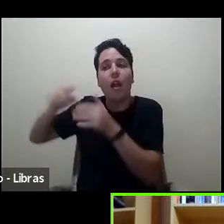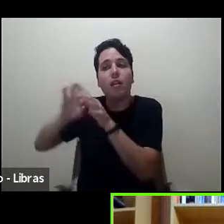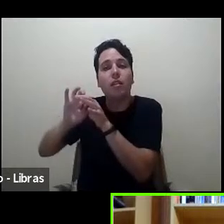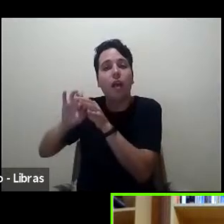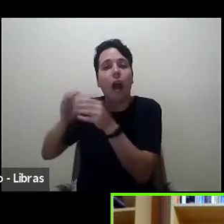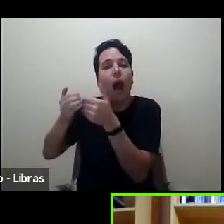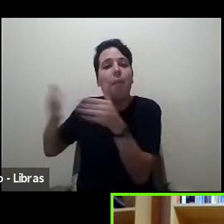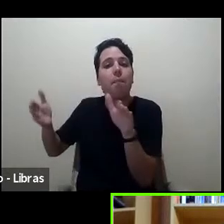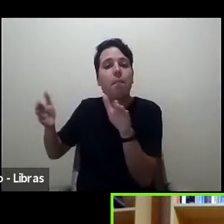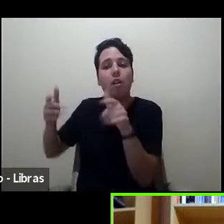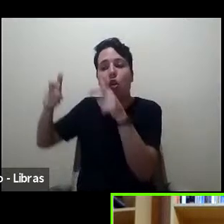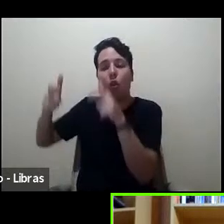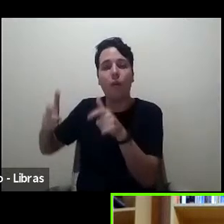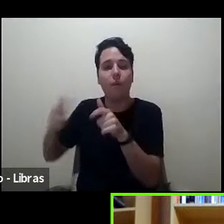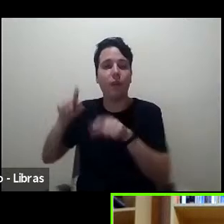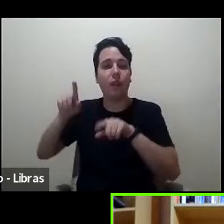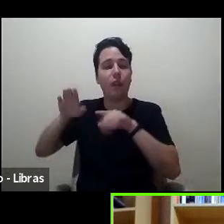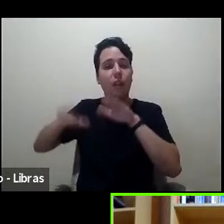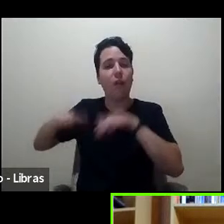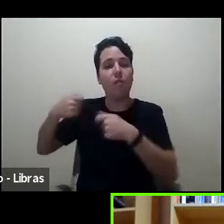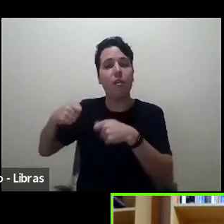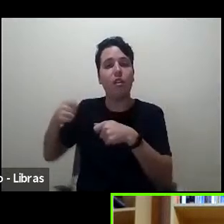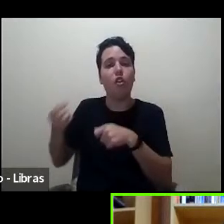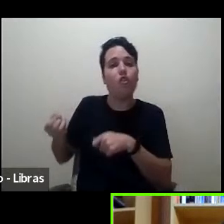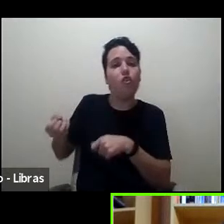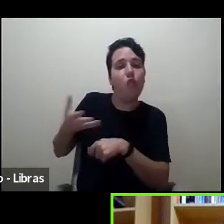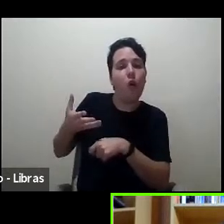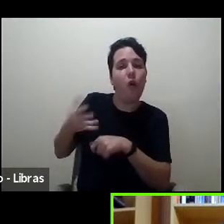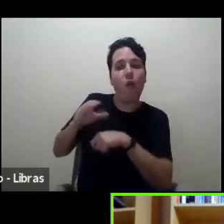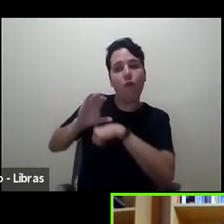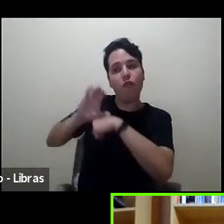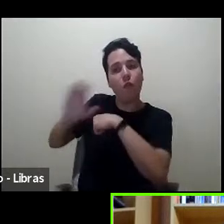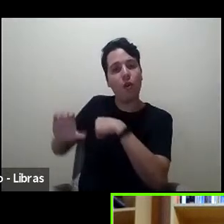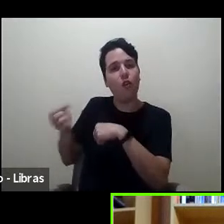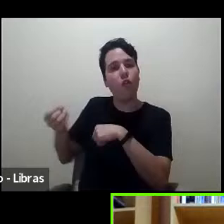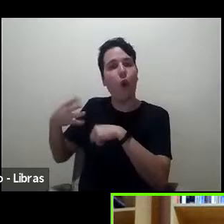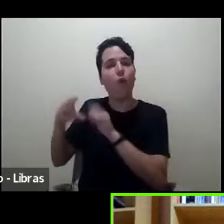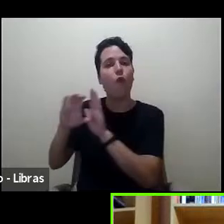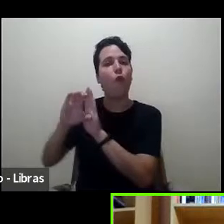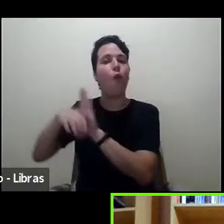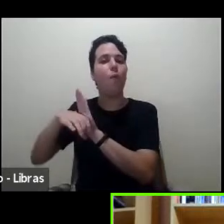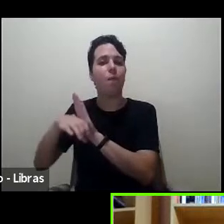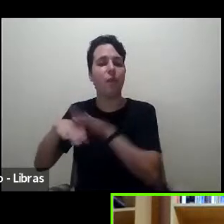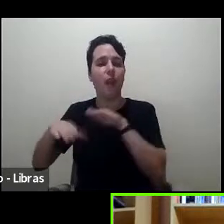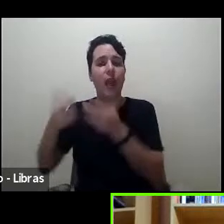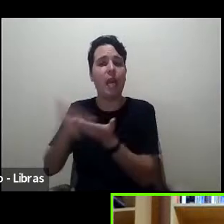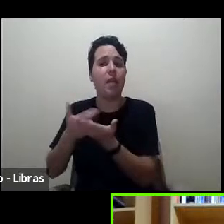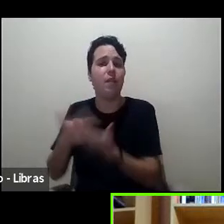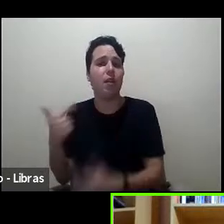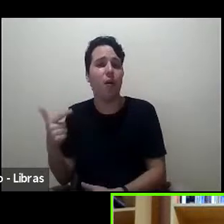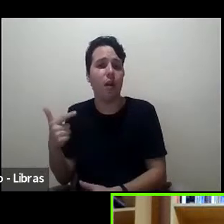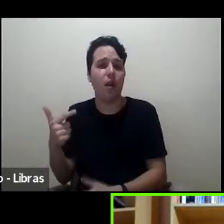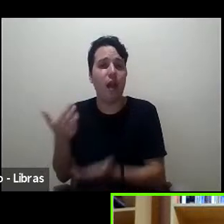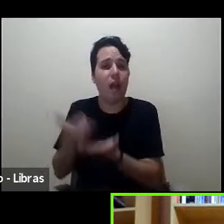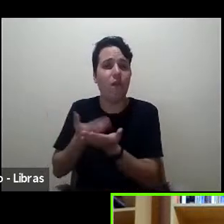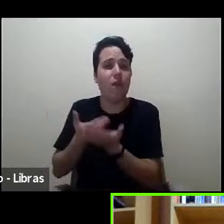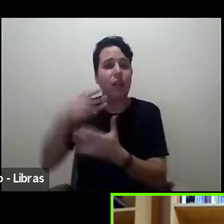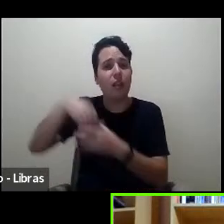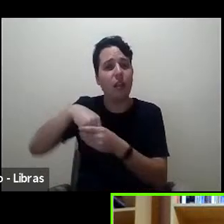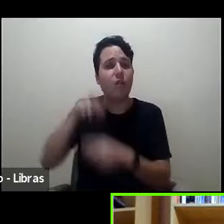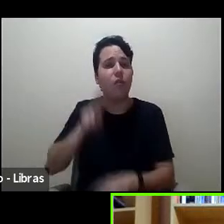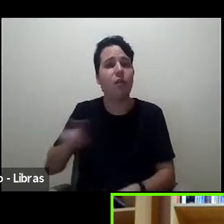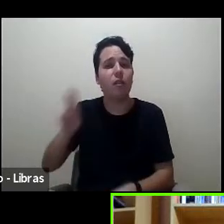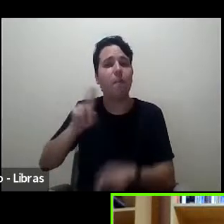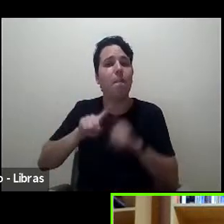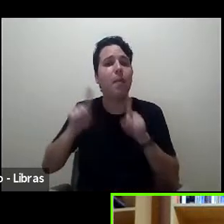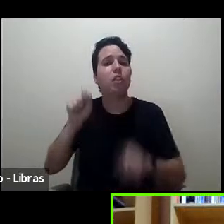uma nova redefinição um novo financiamento e que as as revistas não têm as revistas estão nas universidades mas elas em geral